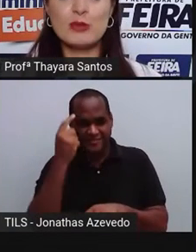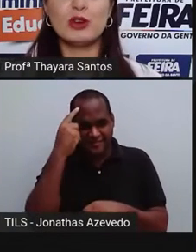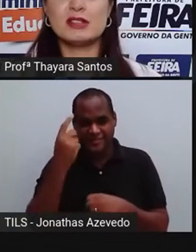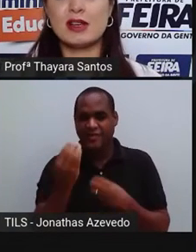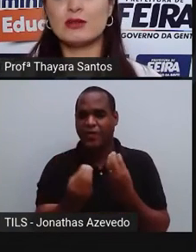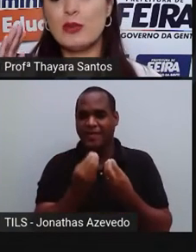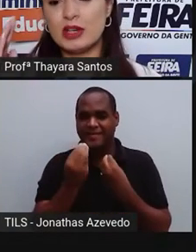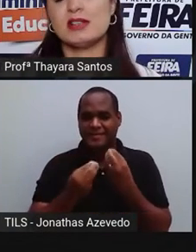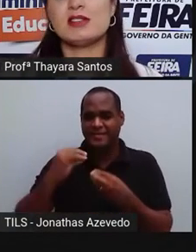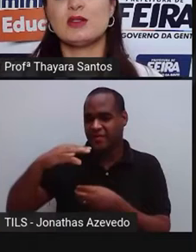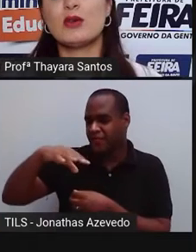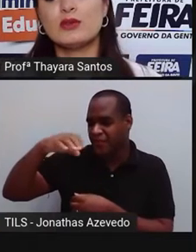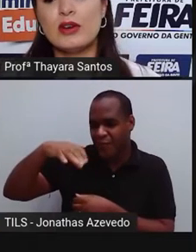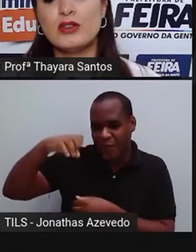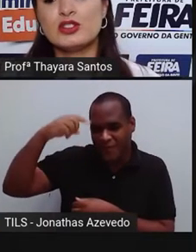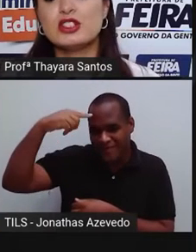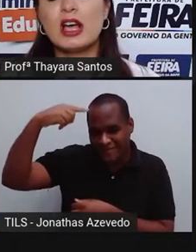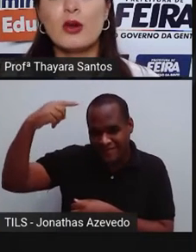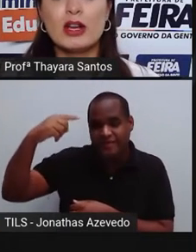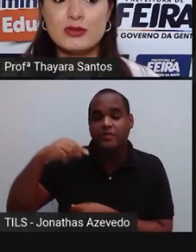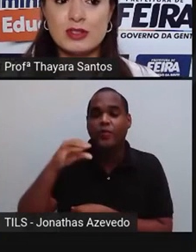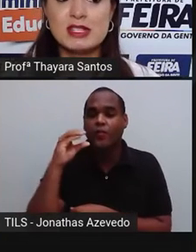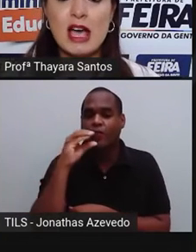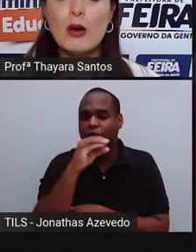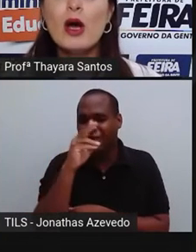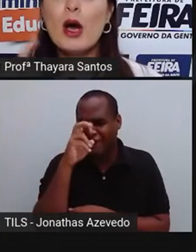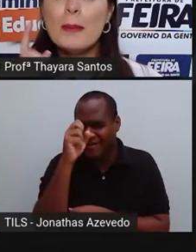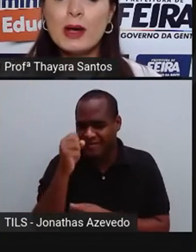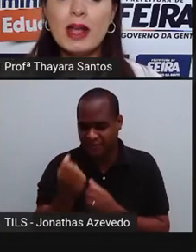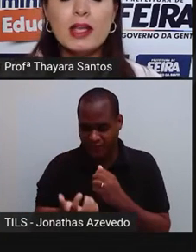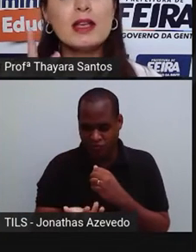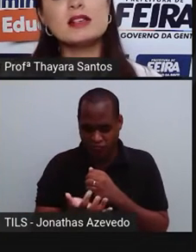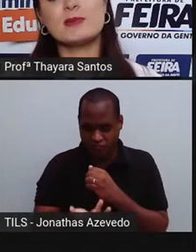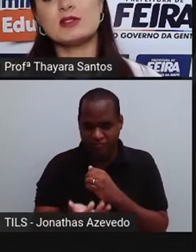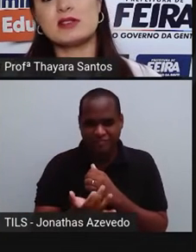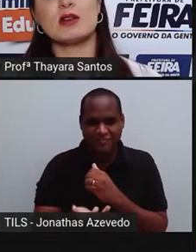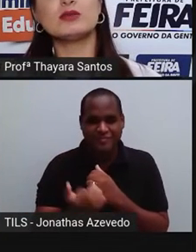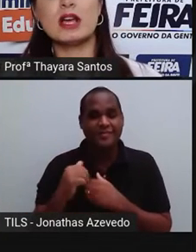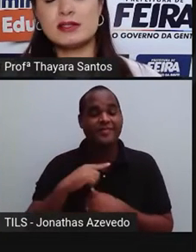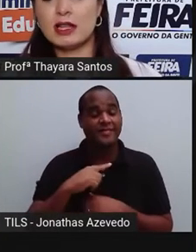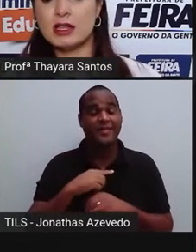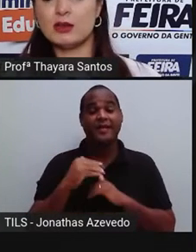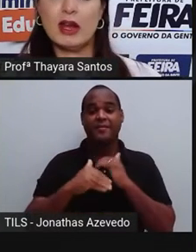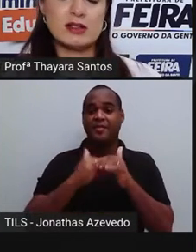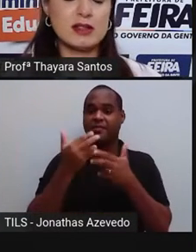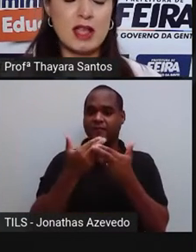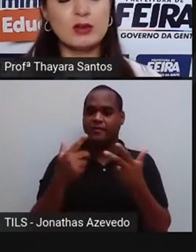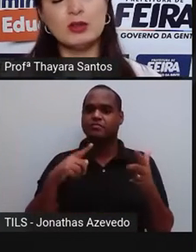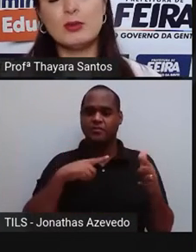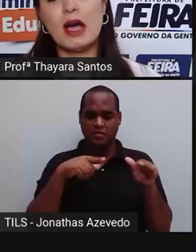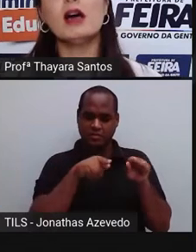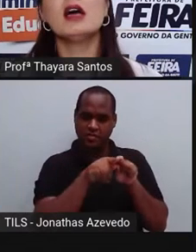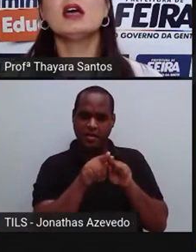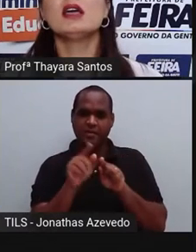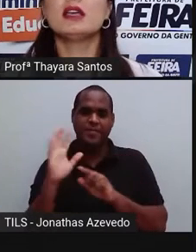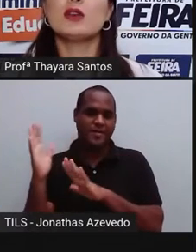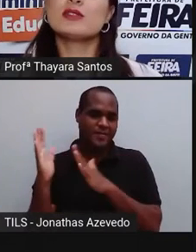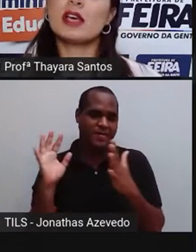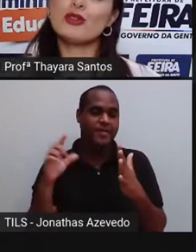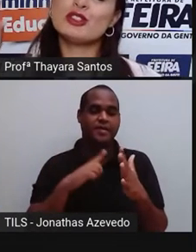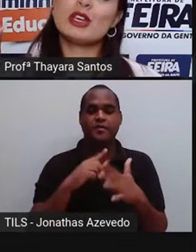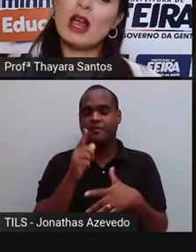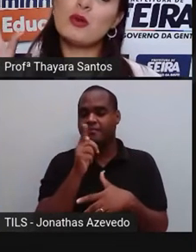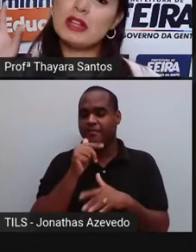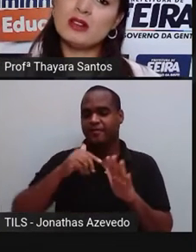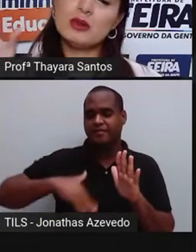sendo a ebulição, né, porque está sendo uma fonte de calor artificial. Porém, esse processo acontece na natureza, na água do mar, que